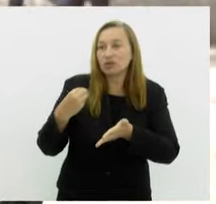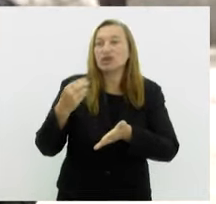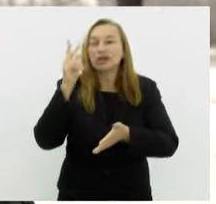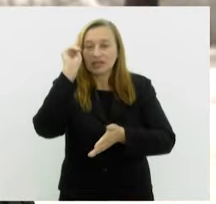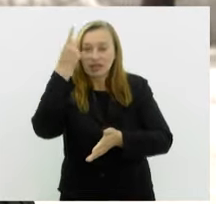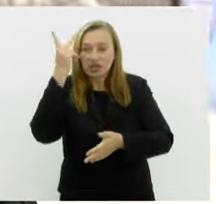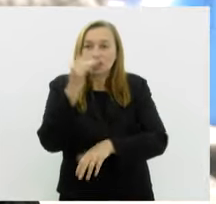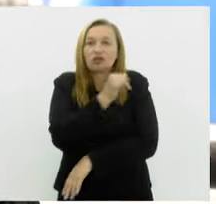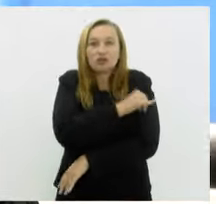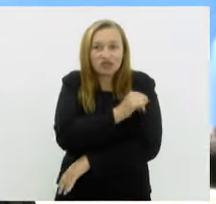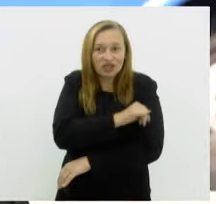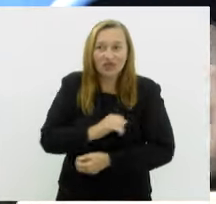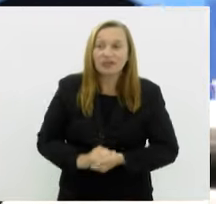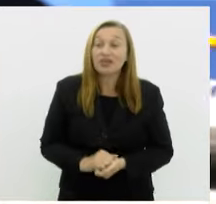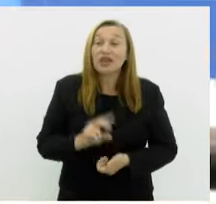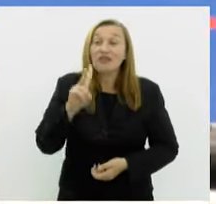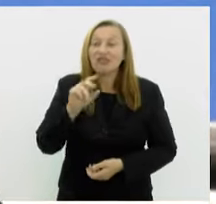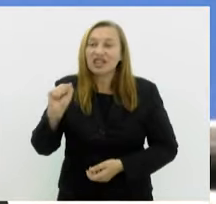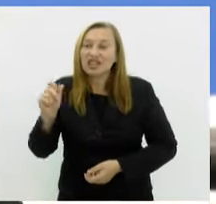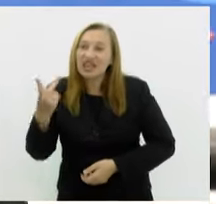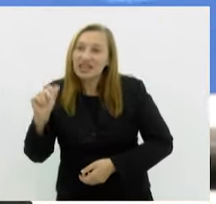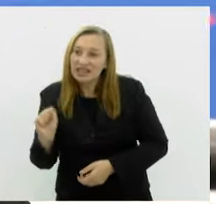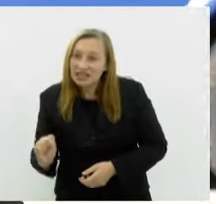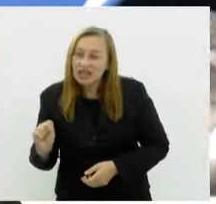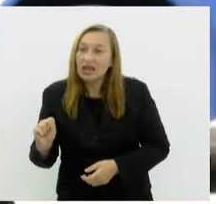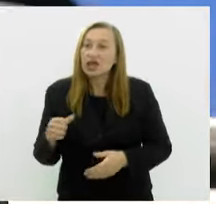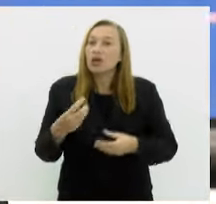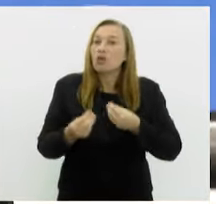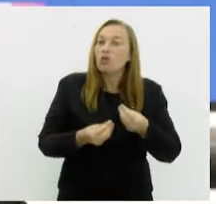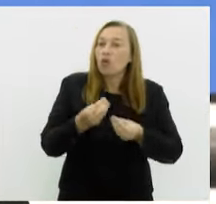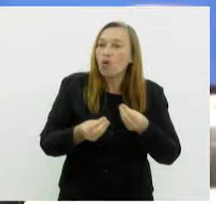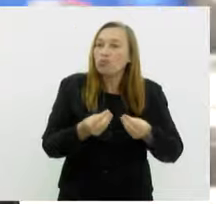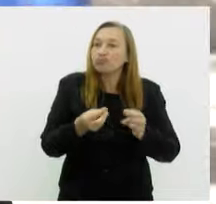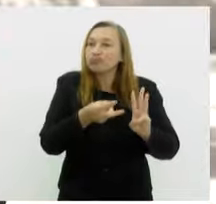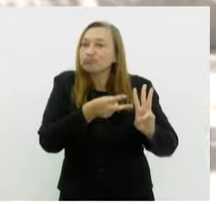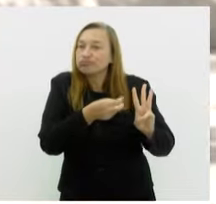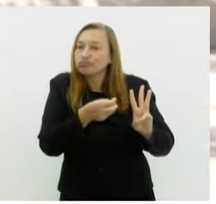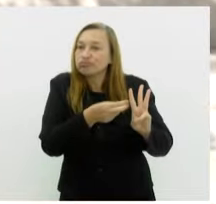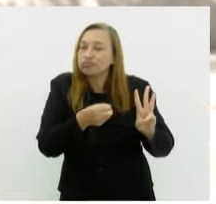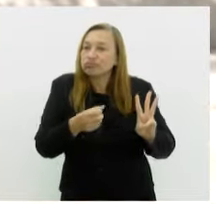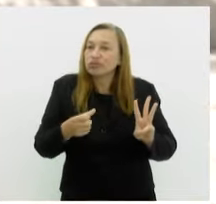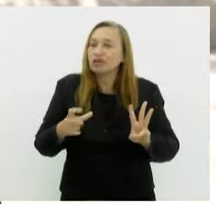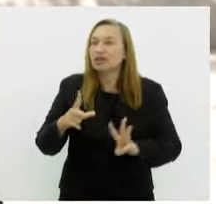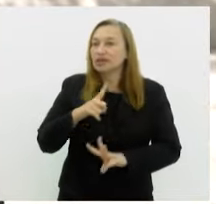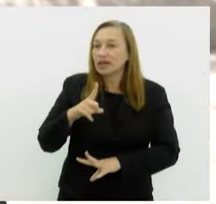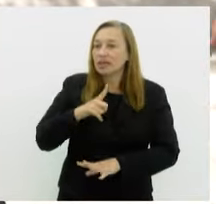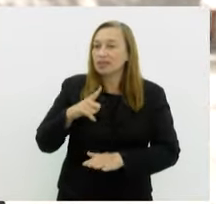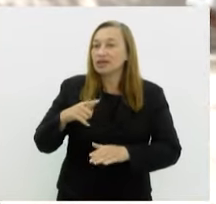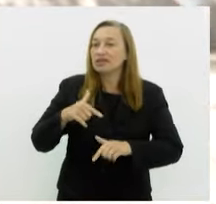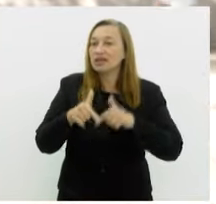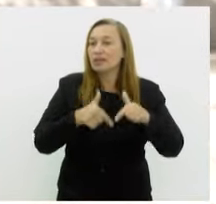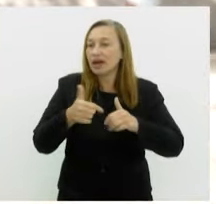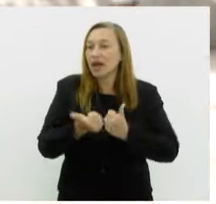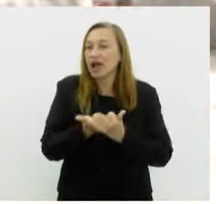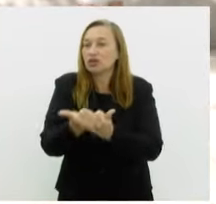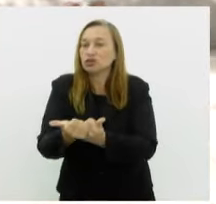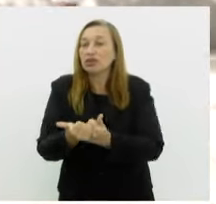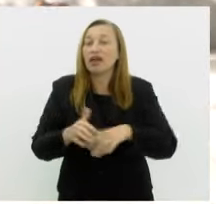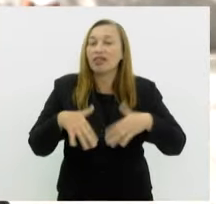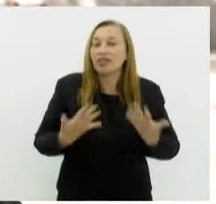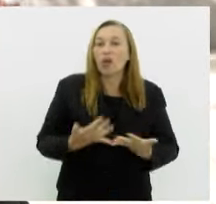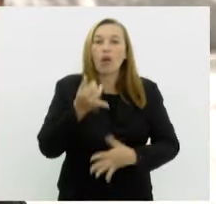Rio de Janeiro. Vanessa, de que forma essa ascendência indígena que você tem contribui para esse trabalho? Então, é uma